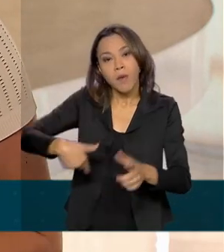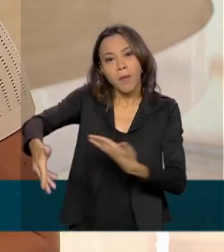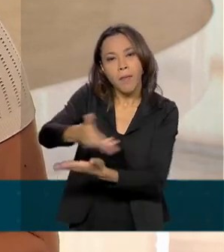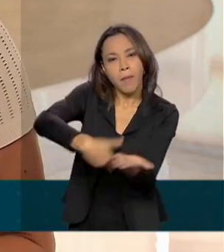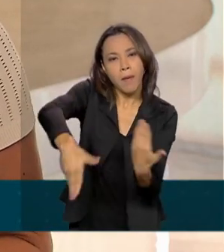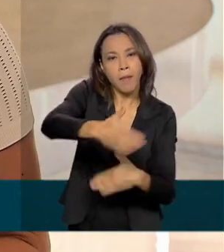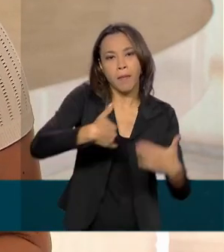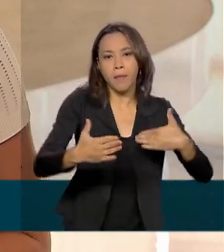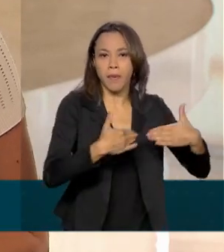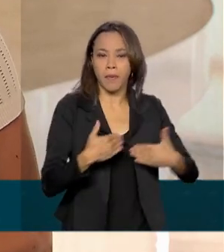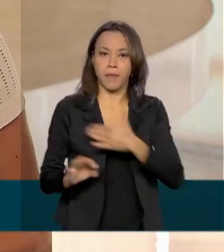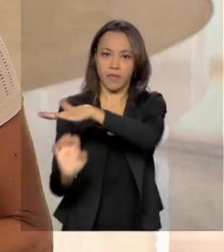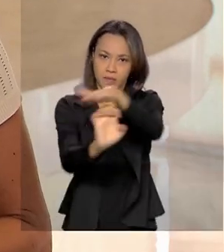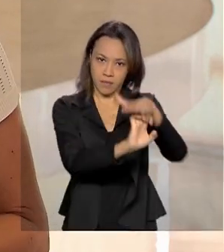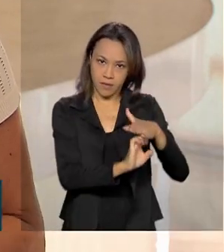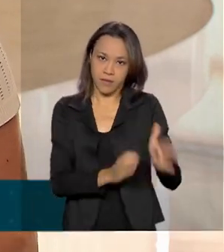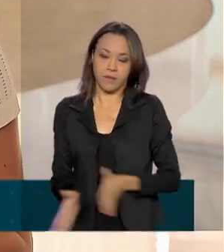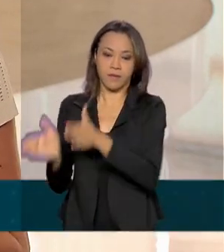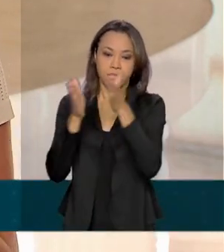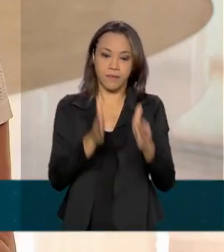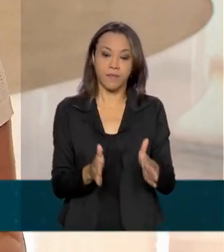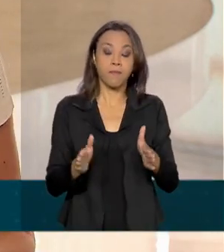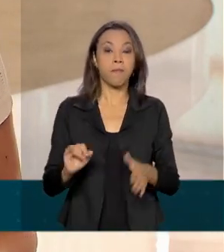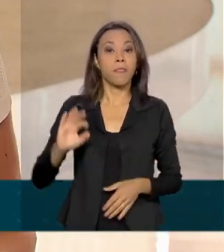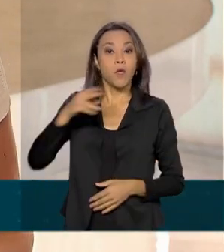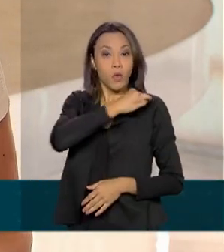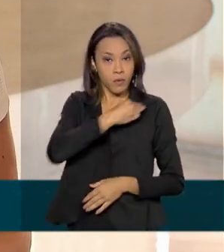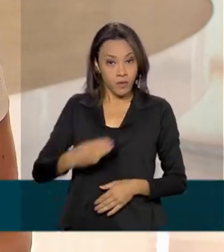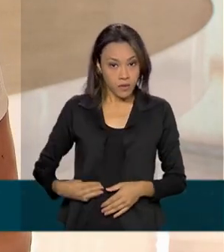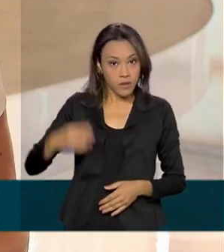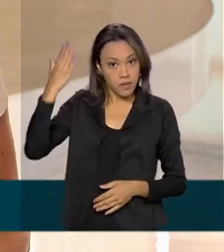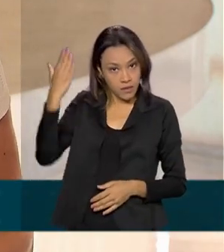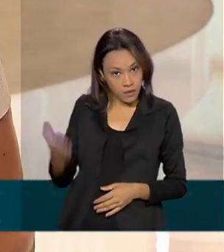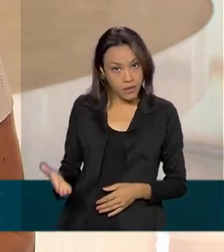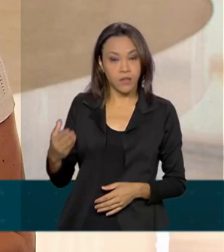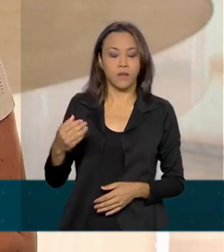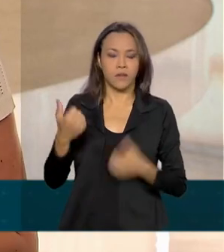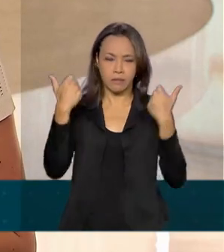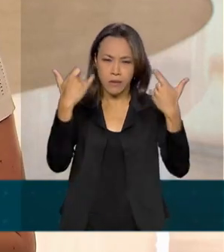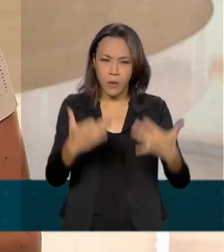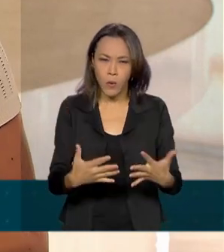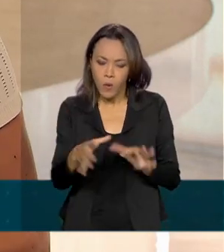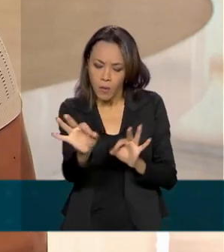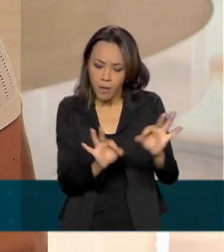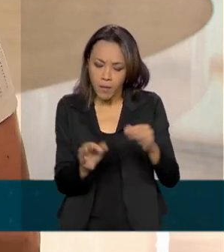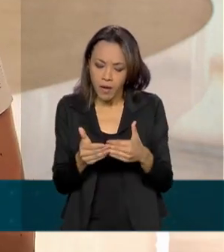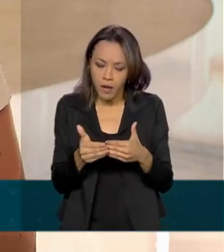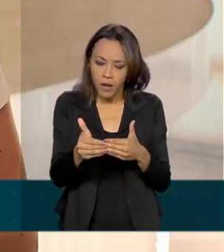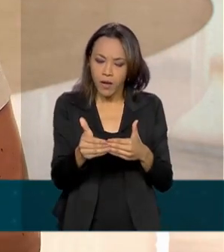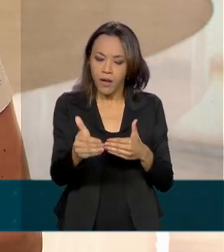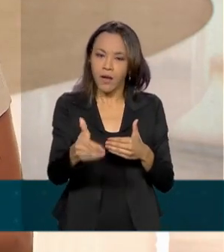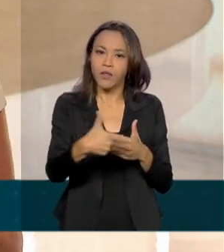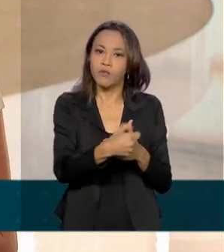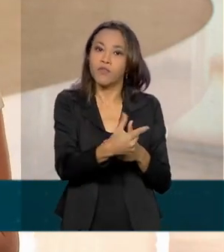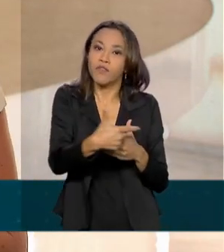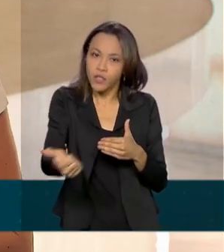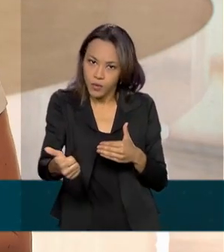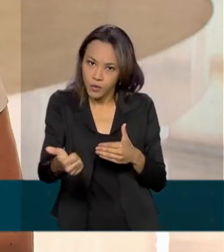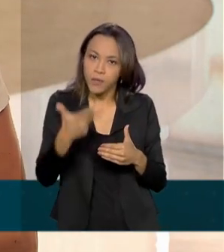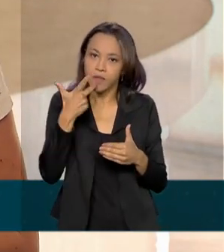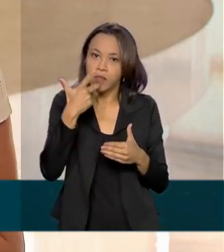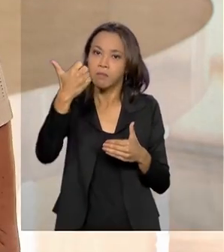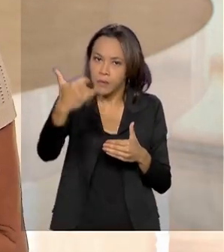ministro Paulo Guedes, que falou sobre as perspectivas econômicas para 2021, disse e